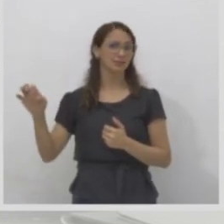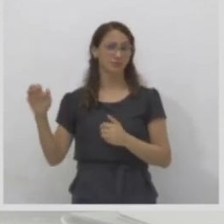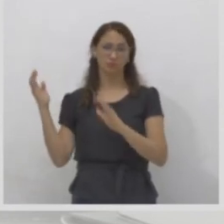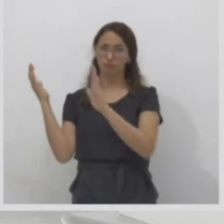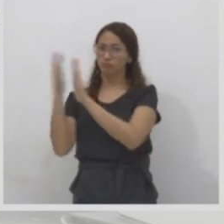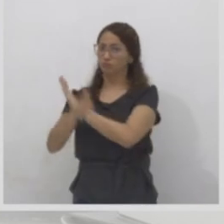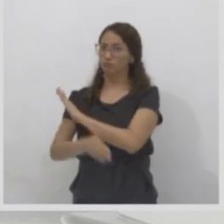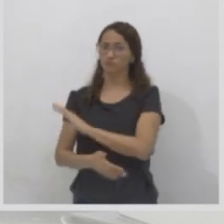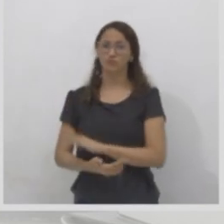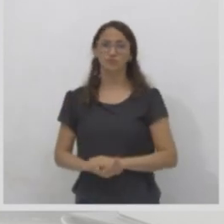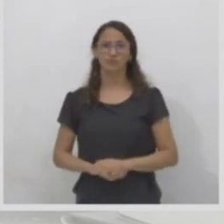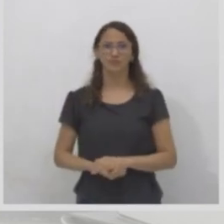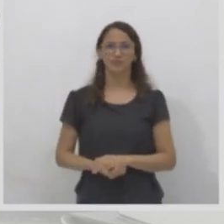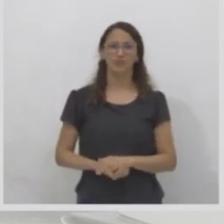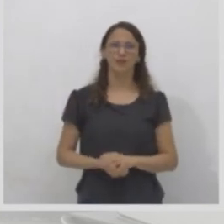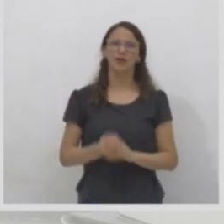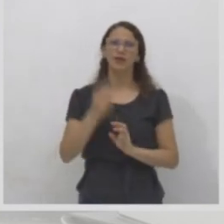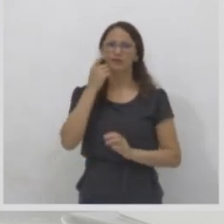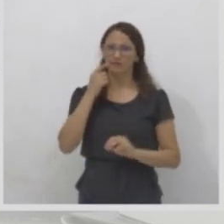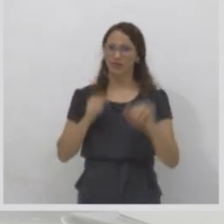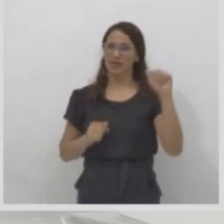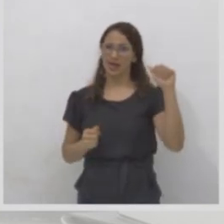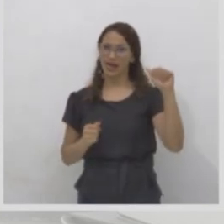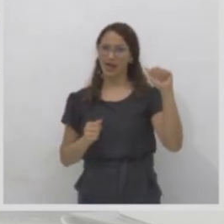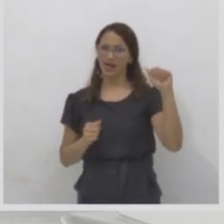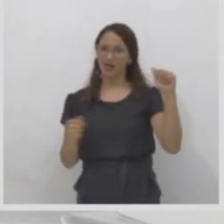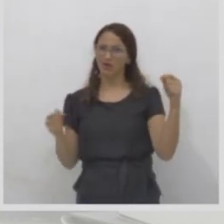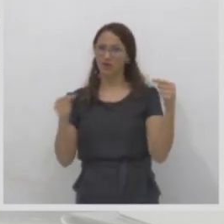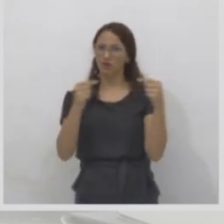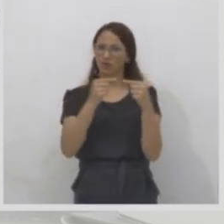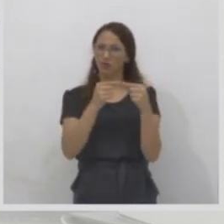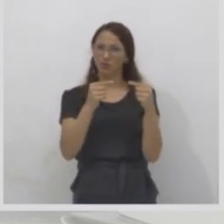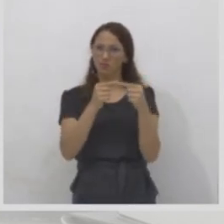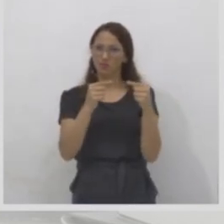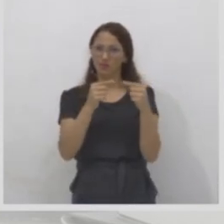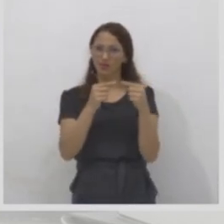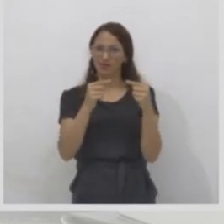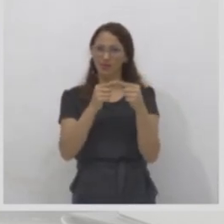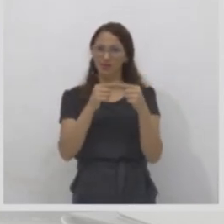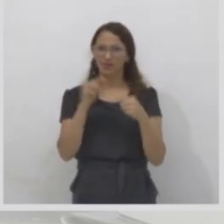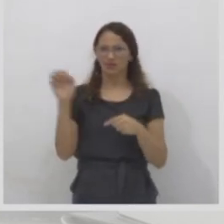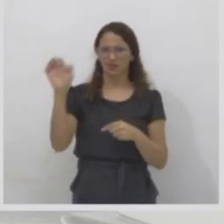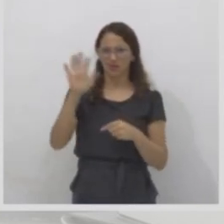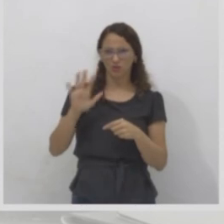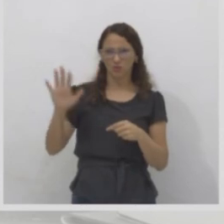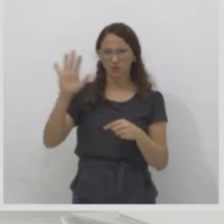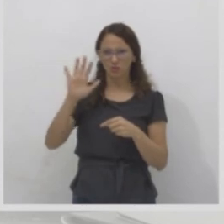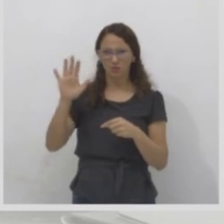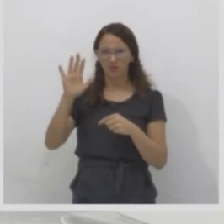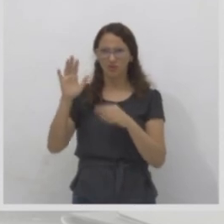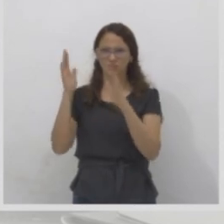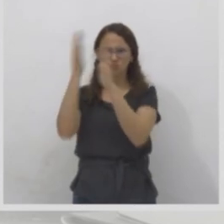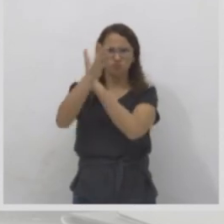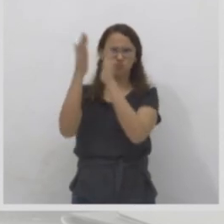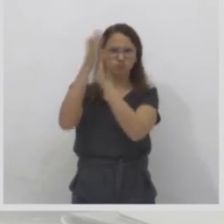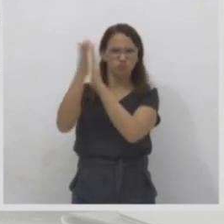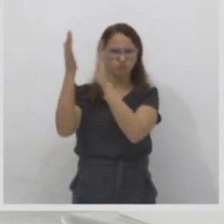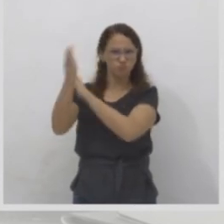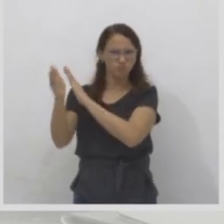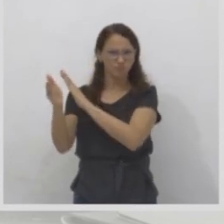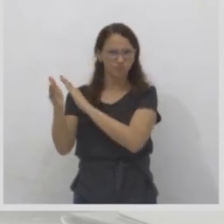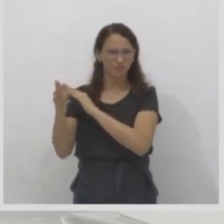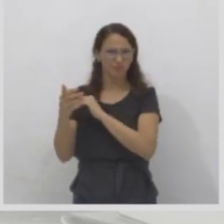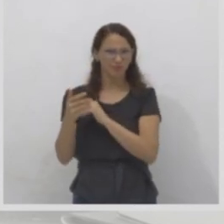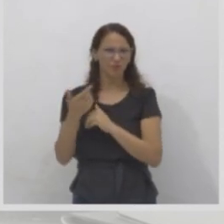charge letra A ilustra a imigração de europeus? Ou seja, os europeus estão tentando